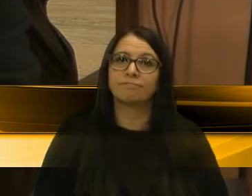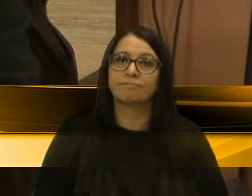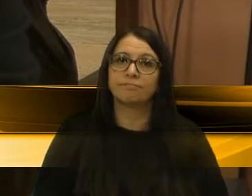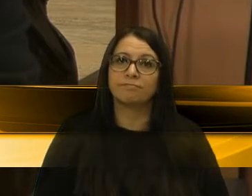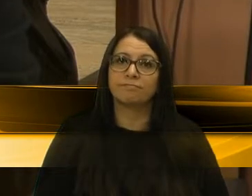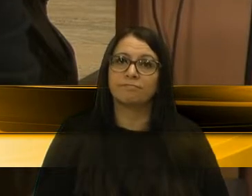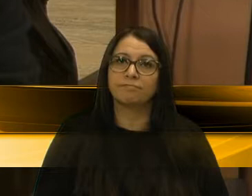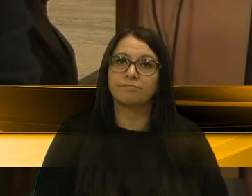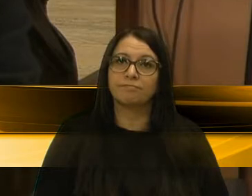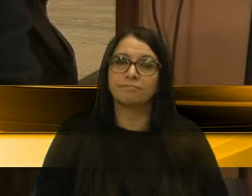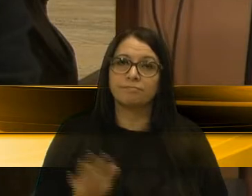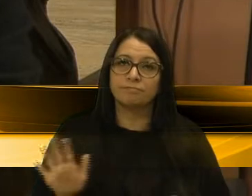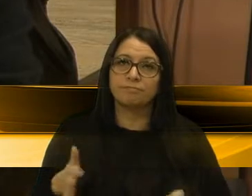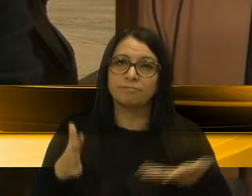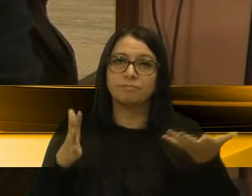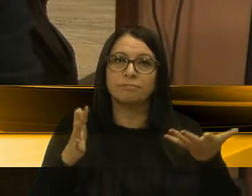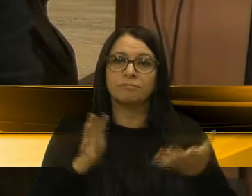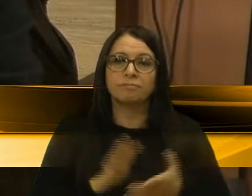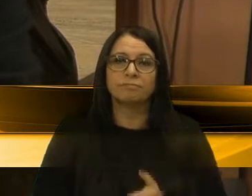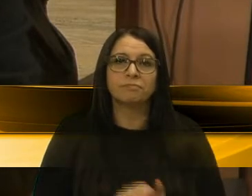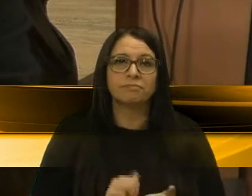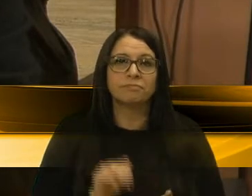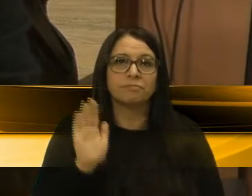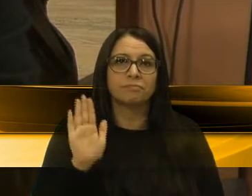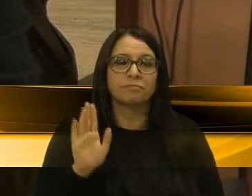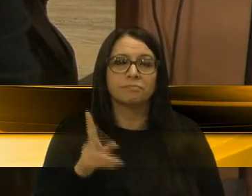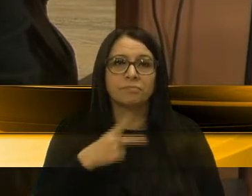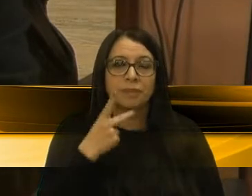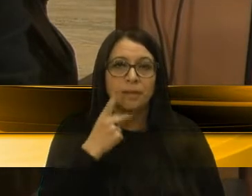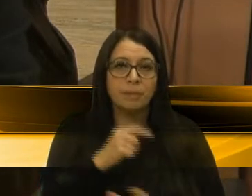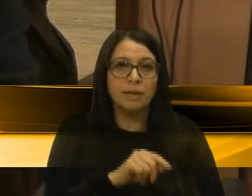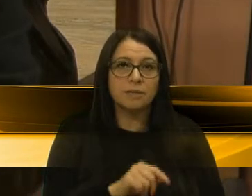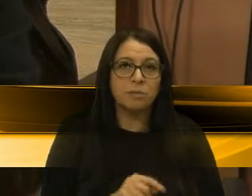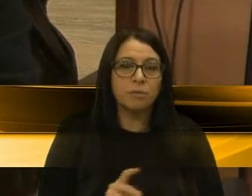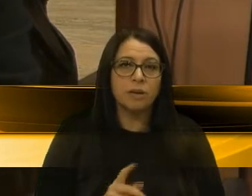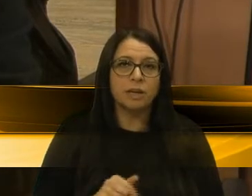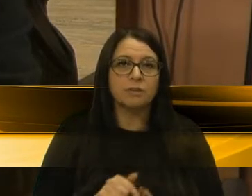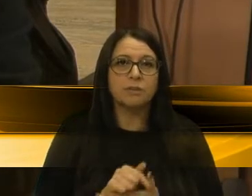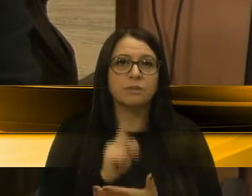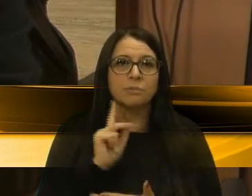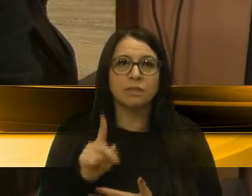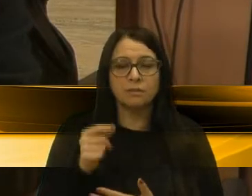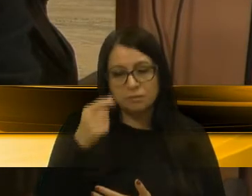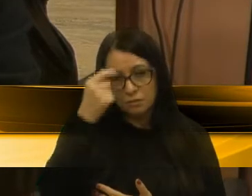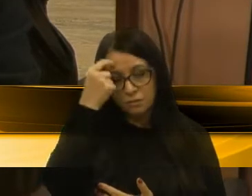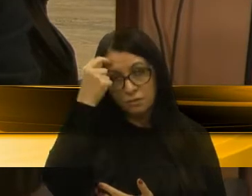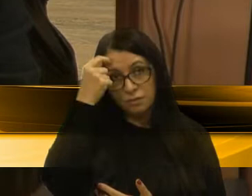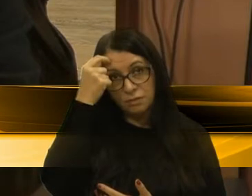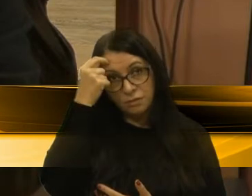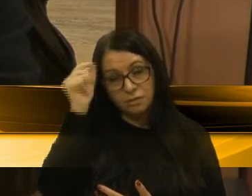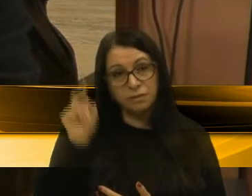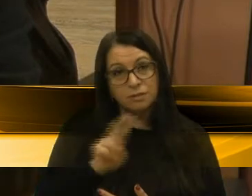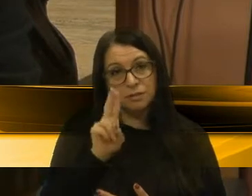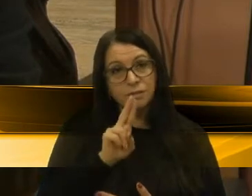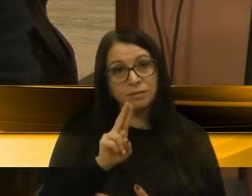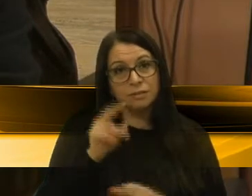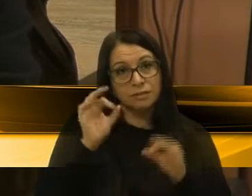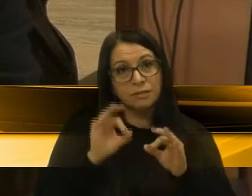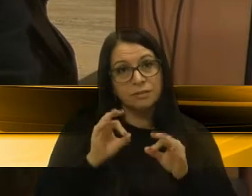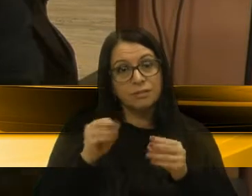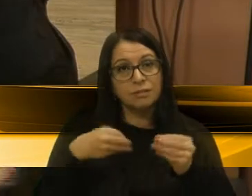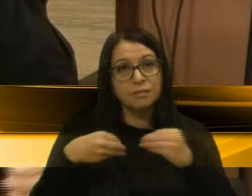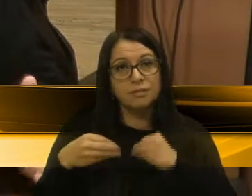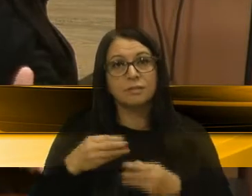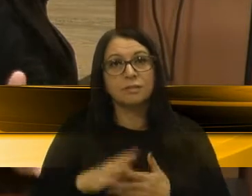incentivos, de falas, como consciência do uso devido do plástico